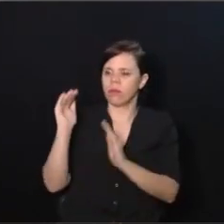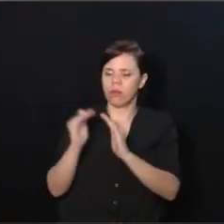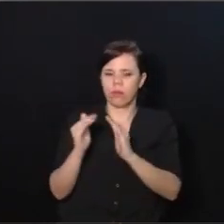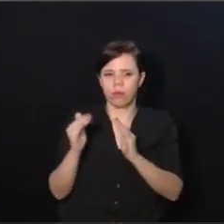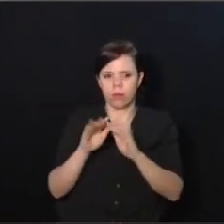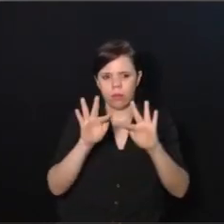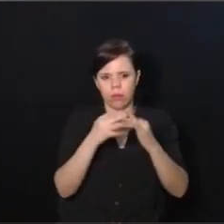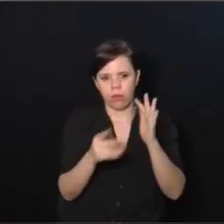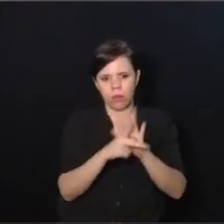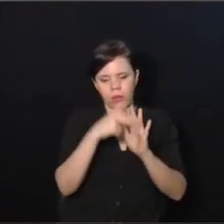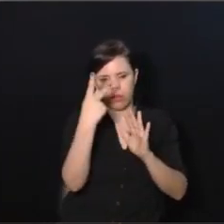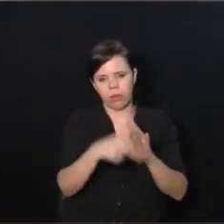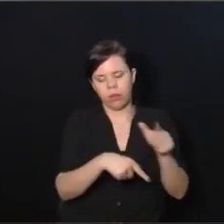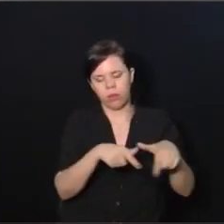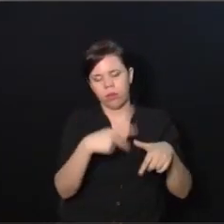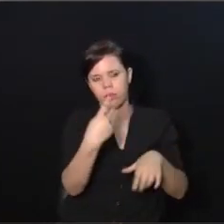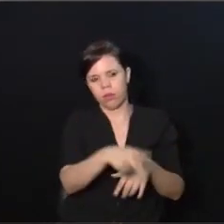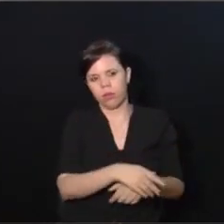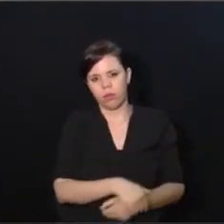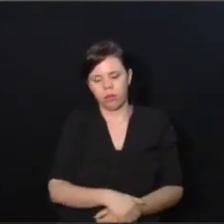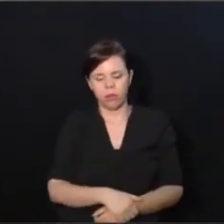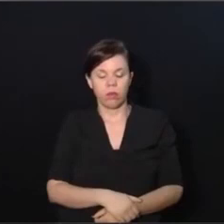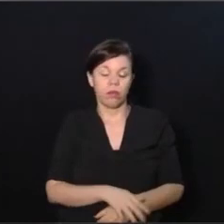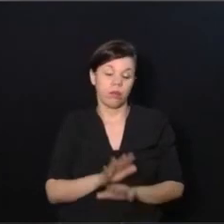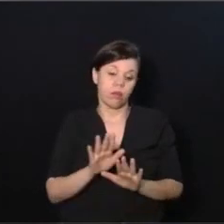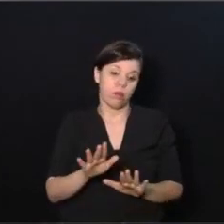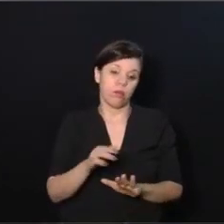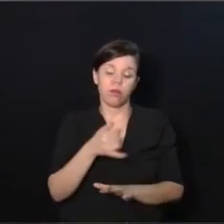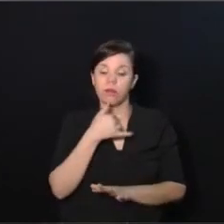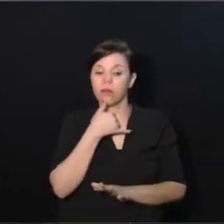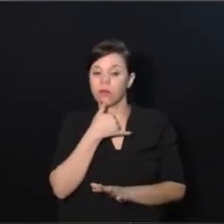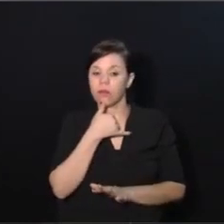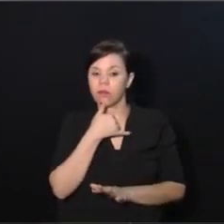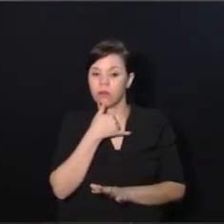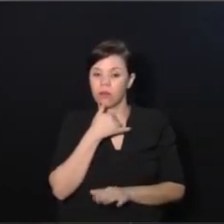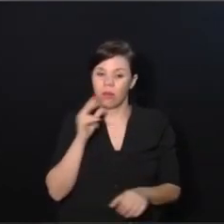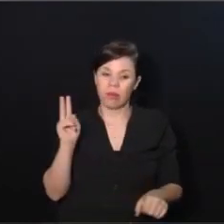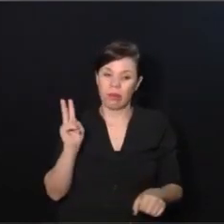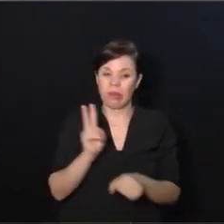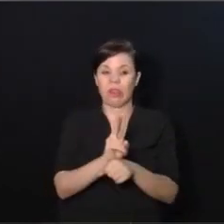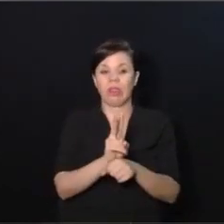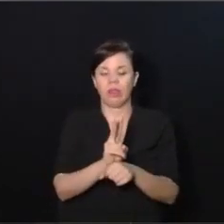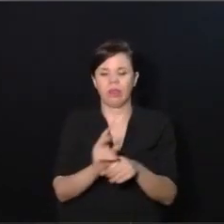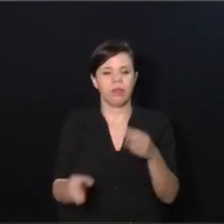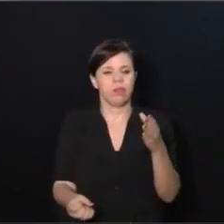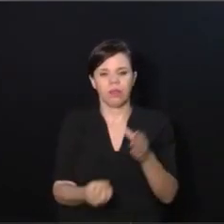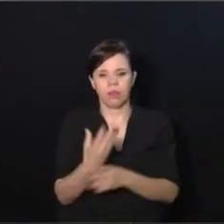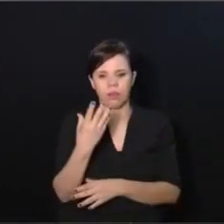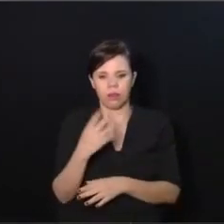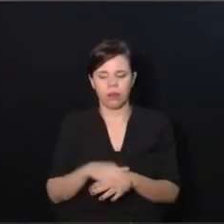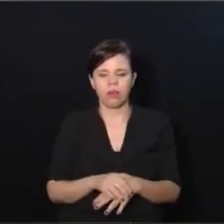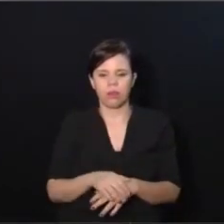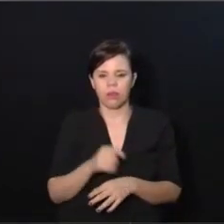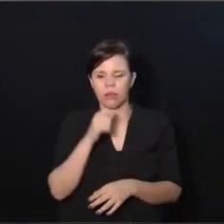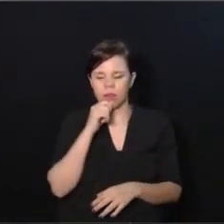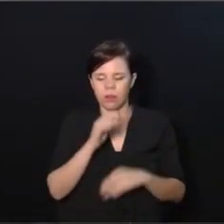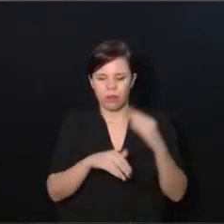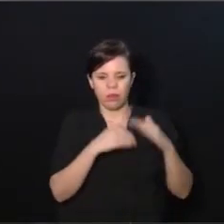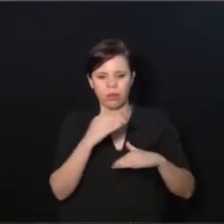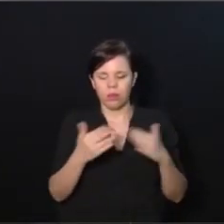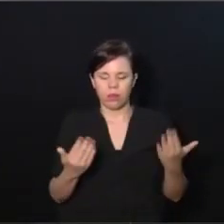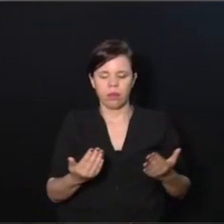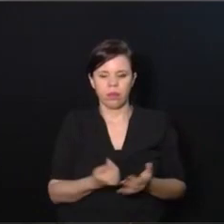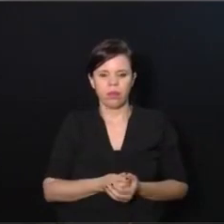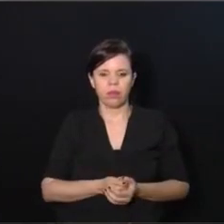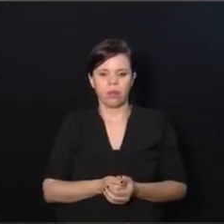família, ter trabalho, e infelizmente a superproteção acaba criando e está criando cada vez mais hoje